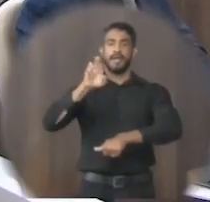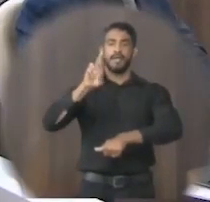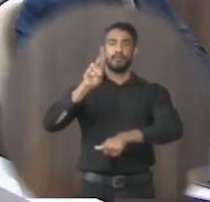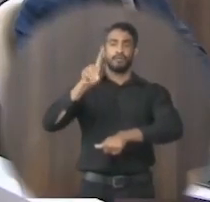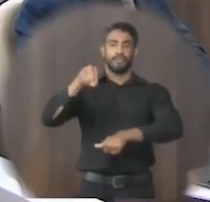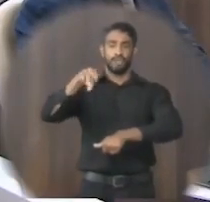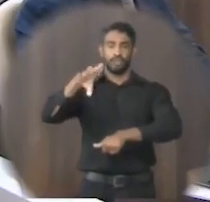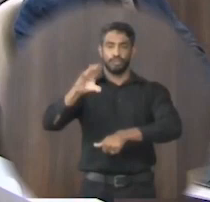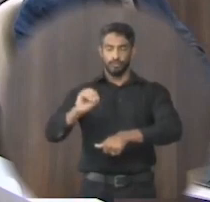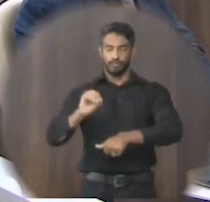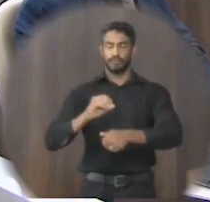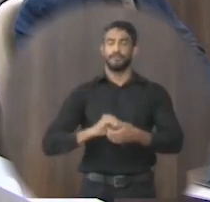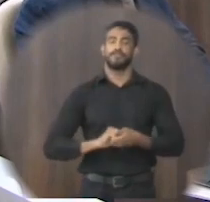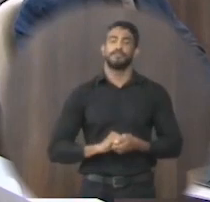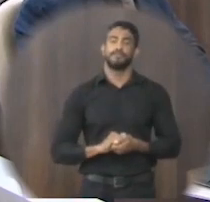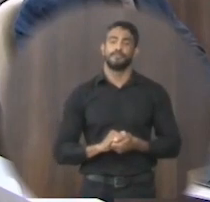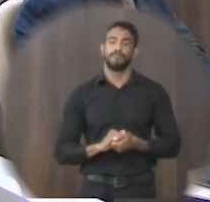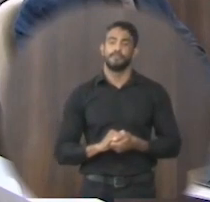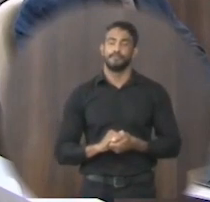Ferraz.